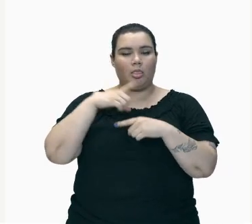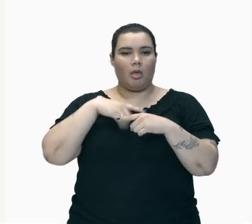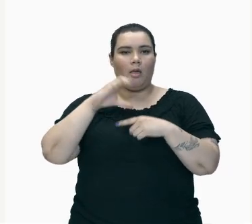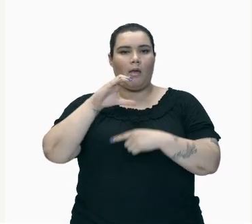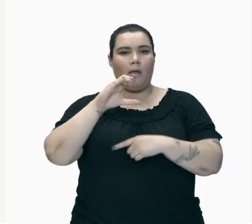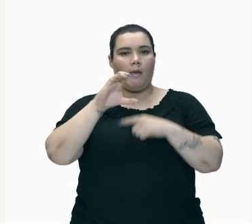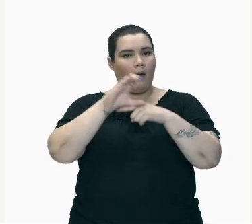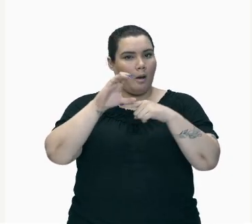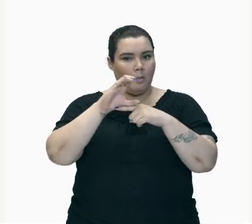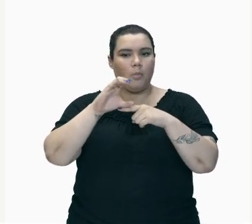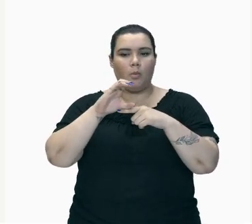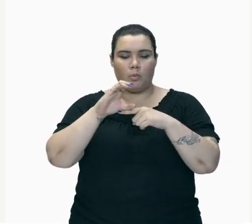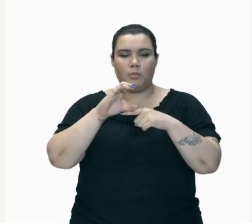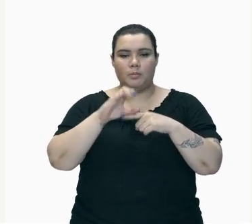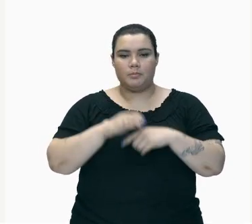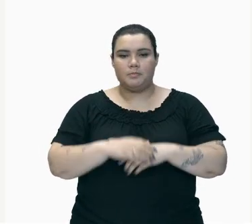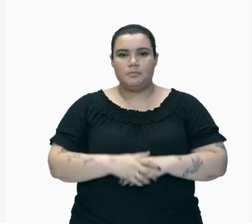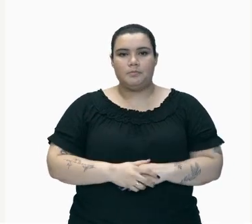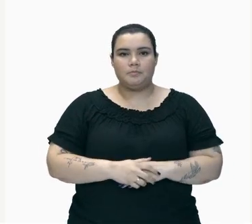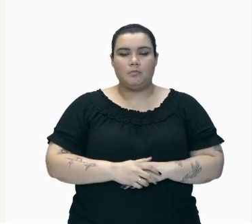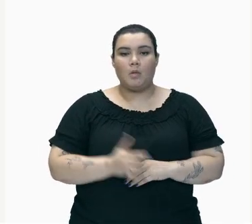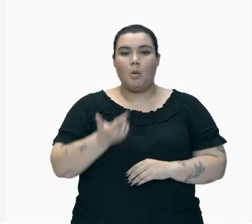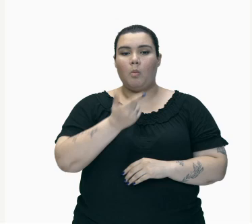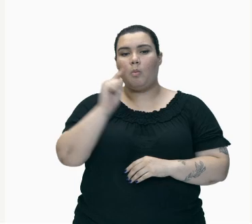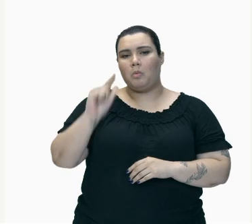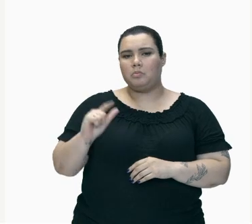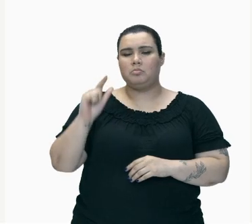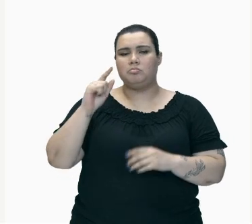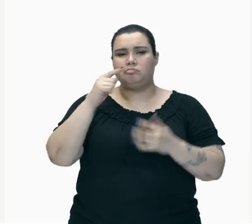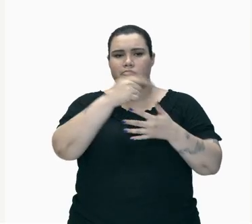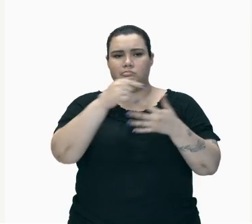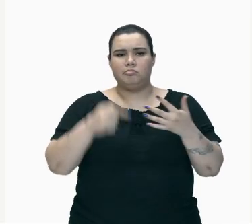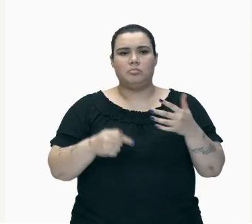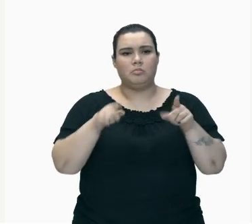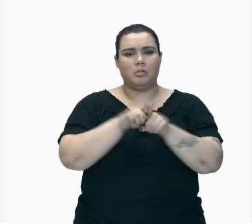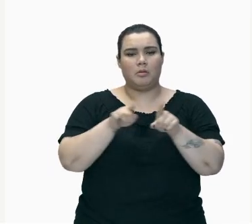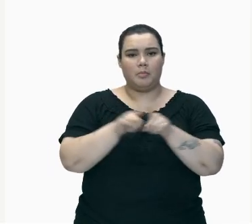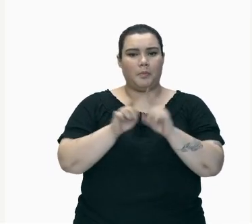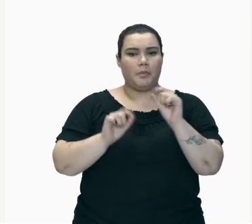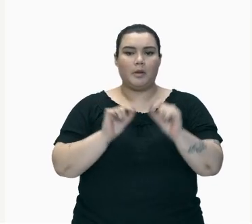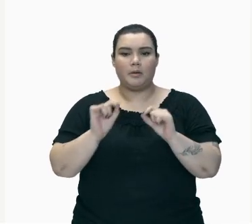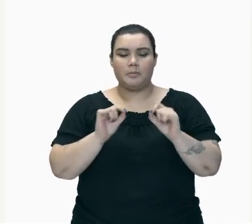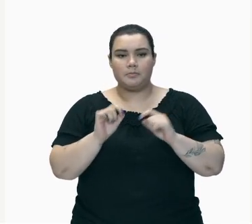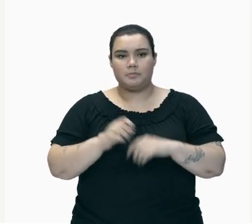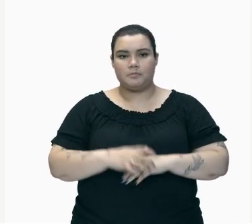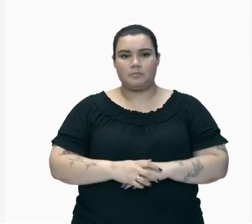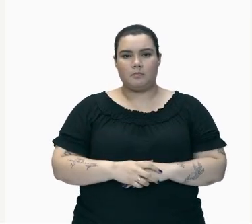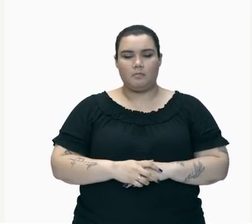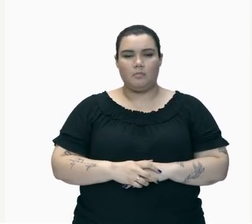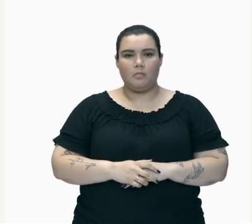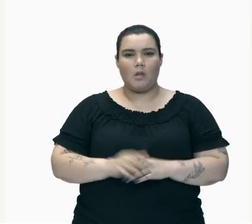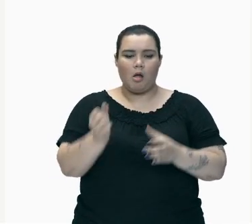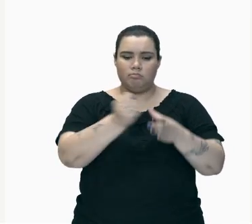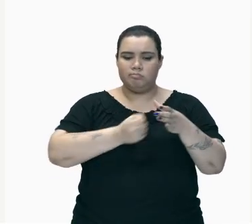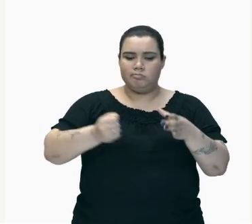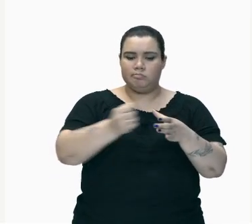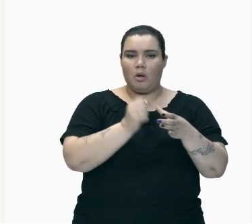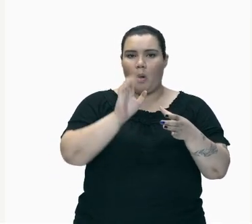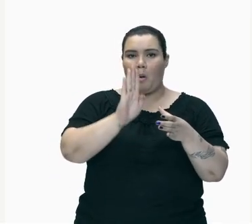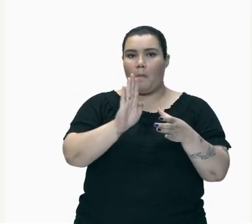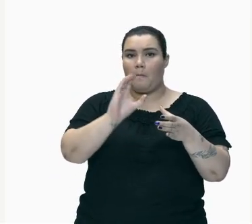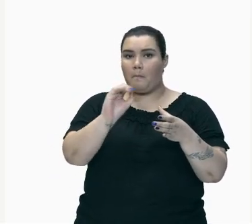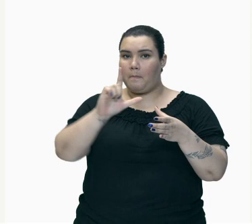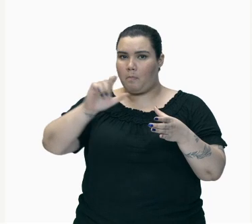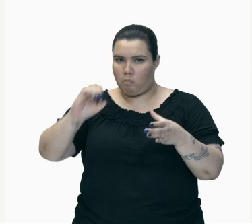Outras Reações Químicas Que Nós Podemos Dar Como Exemplo São O Crescimento De Um Bolo